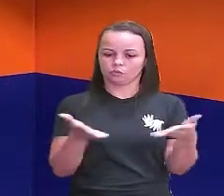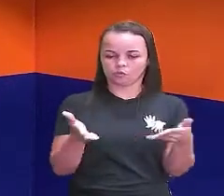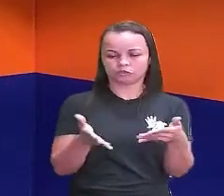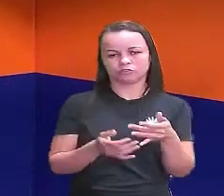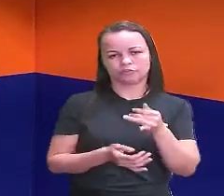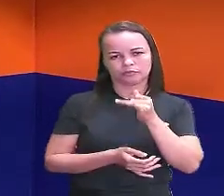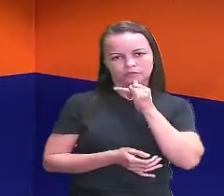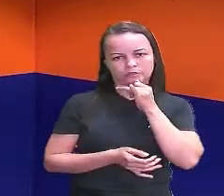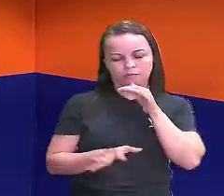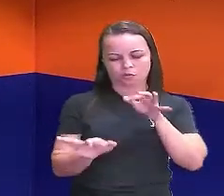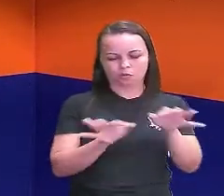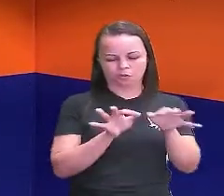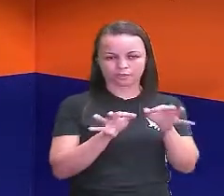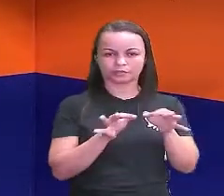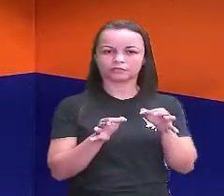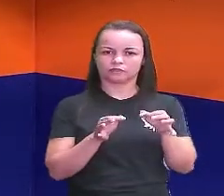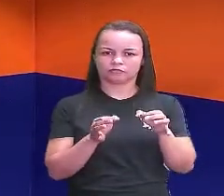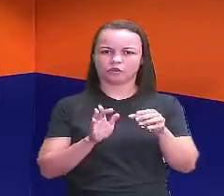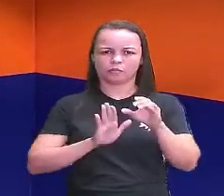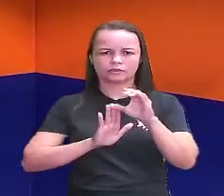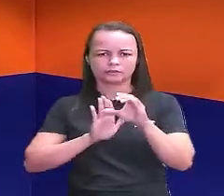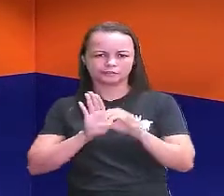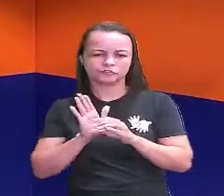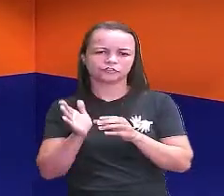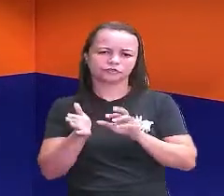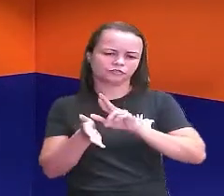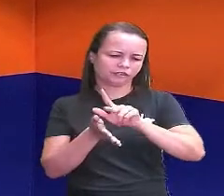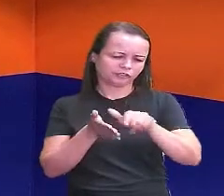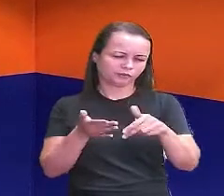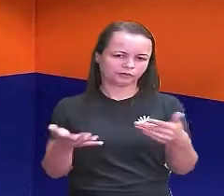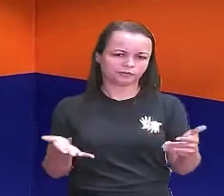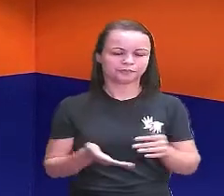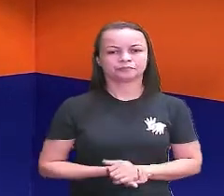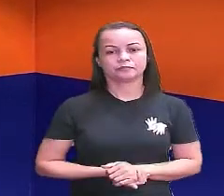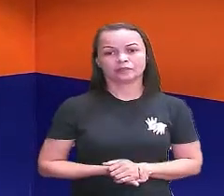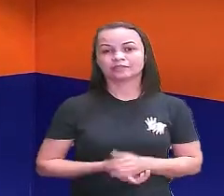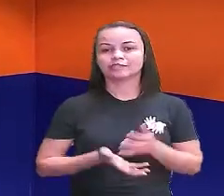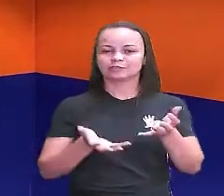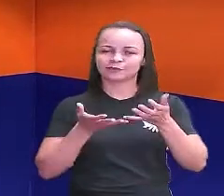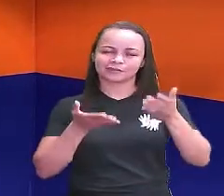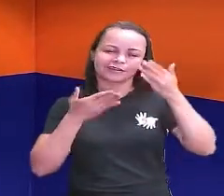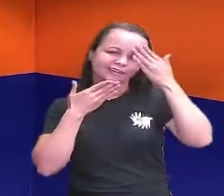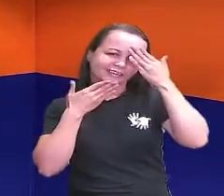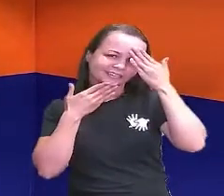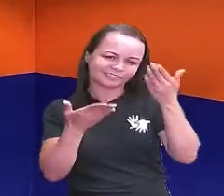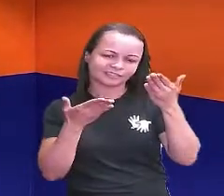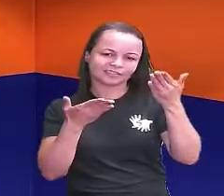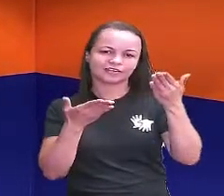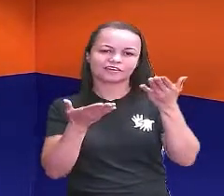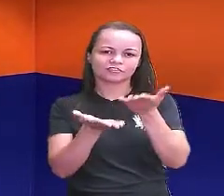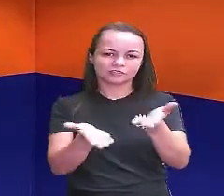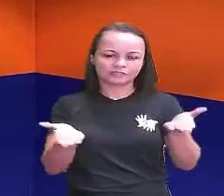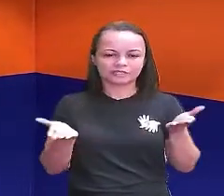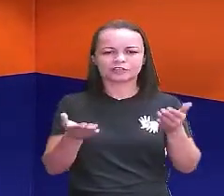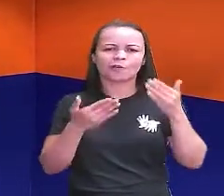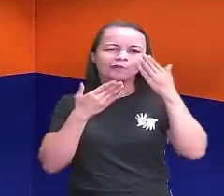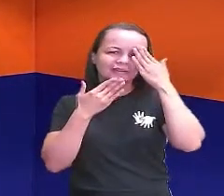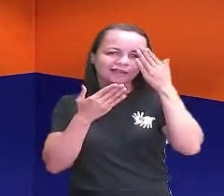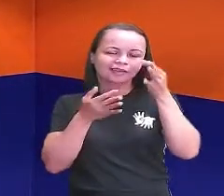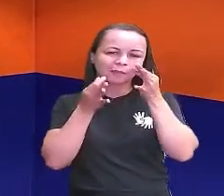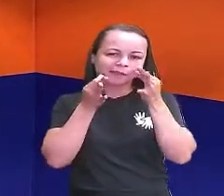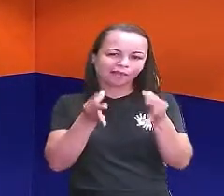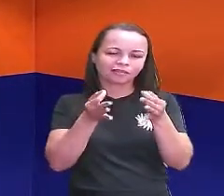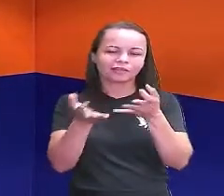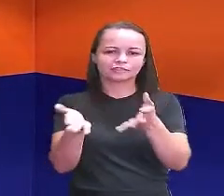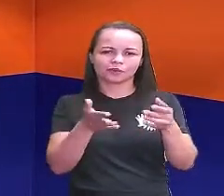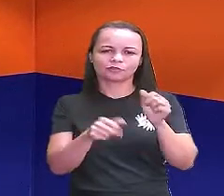organizados de forma civil entre outras coisas mas eu quero agradecer a vocês obrigada pela atenção espero que vocês